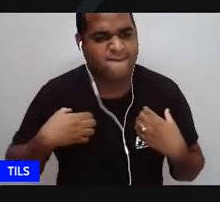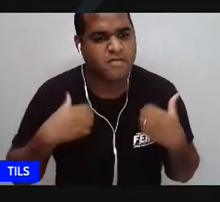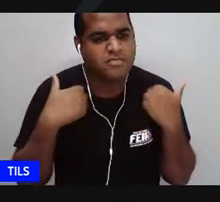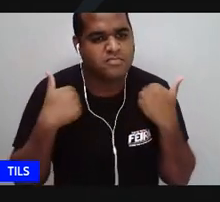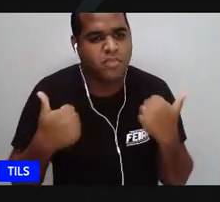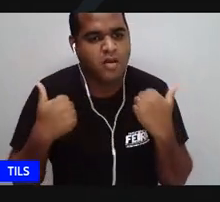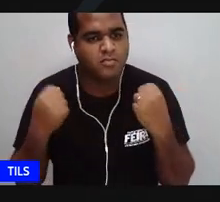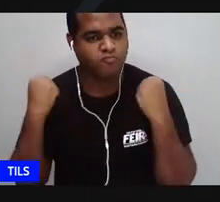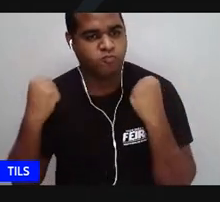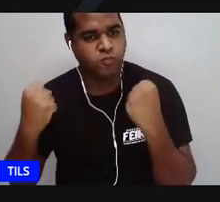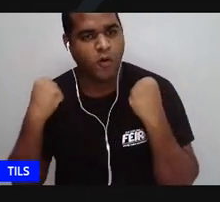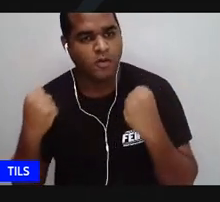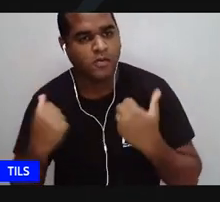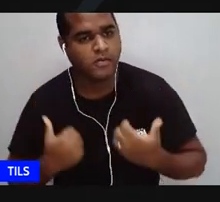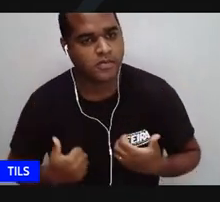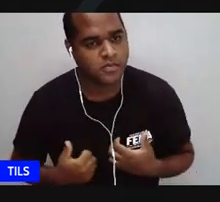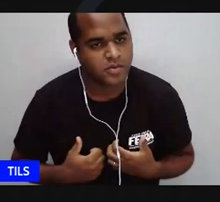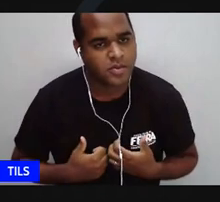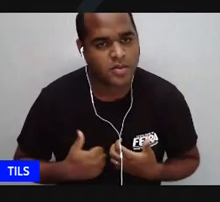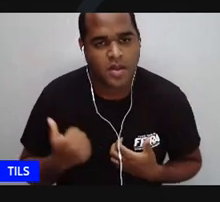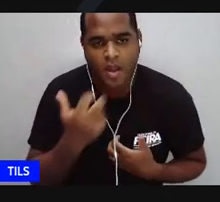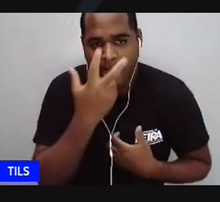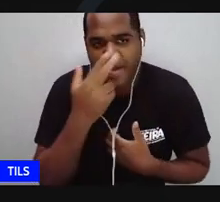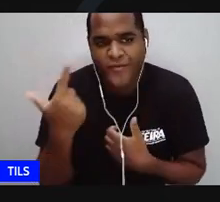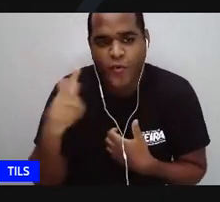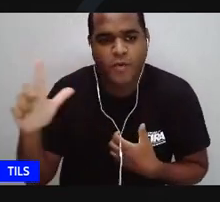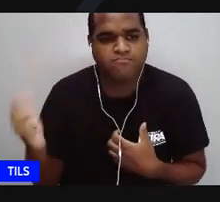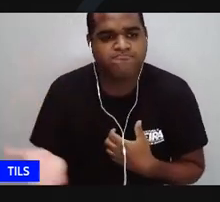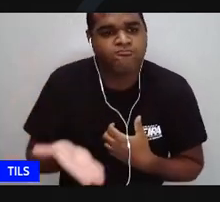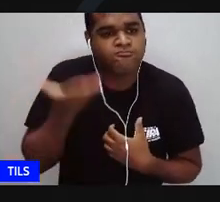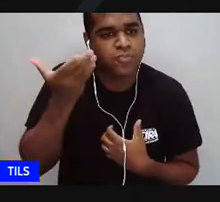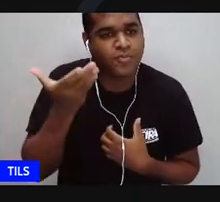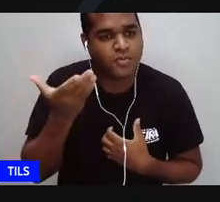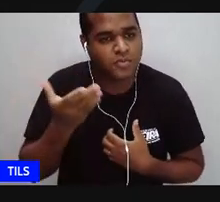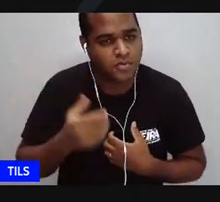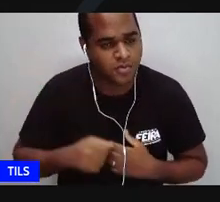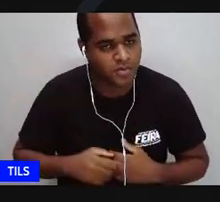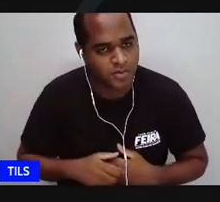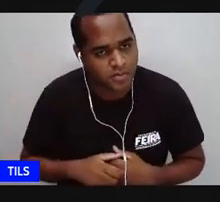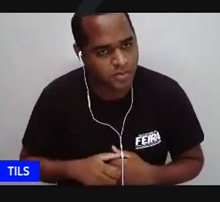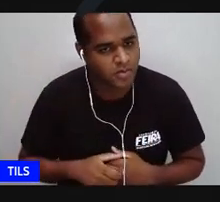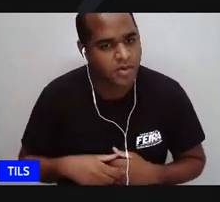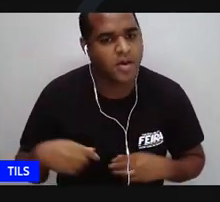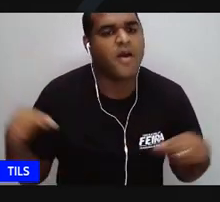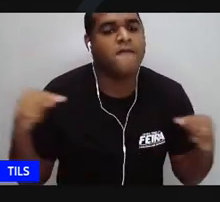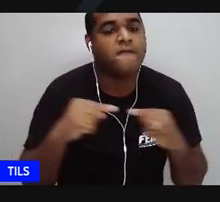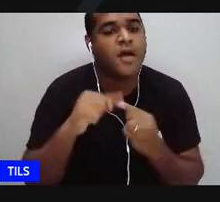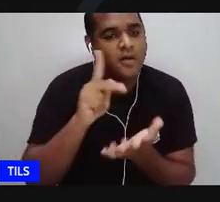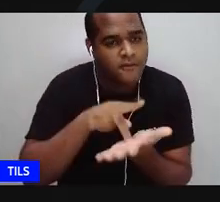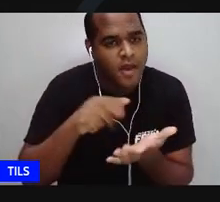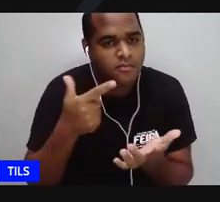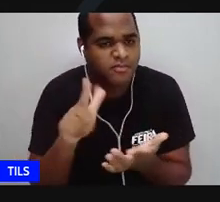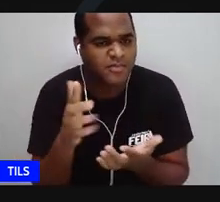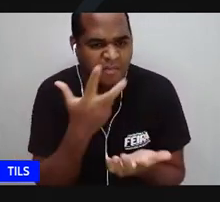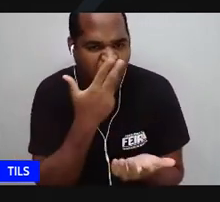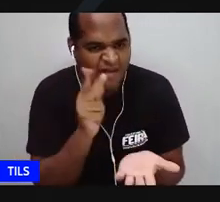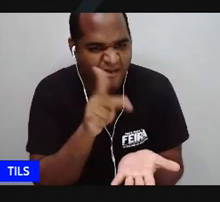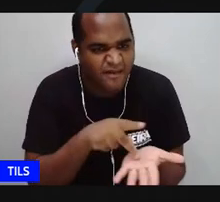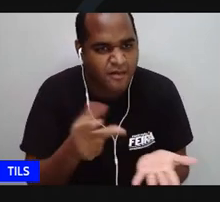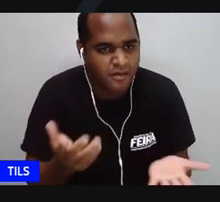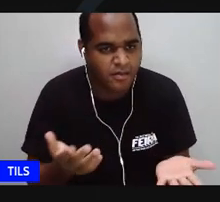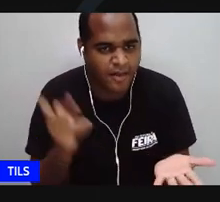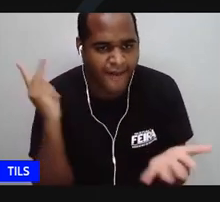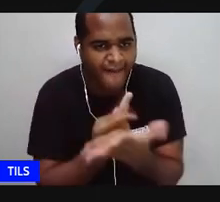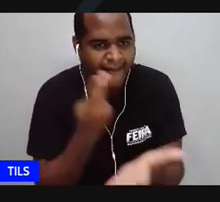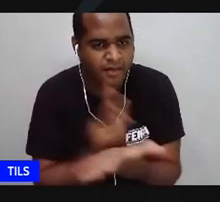donos do poder? O que são os autorepresentantes? Bom, se a equipe é ruim, óbvio que não. Está